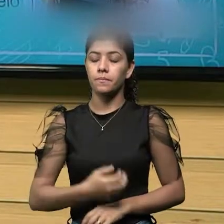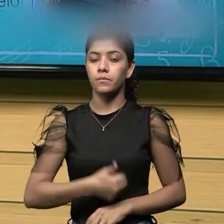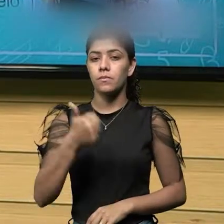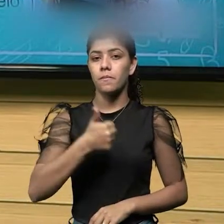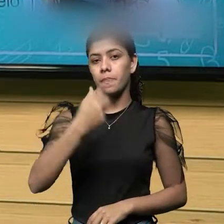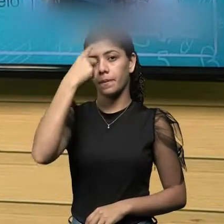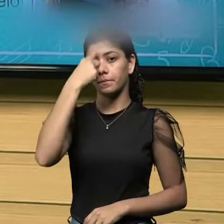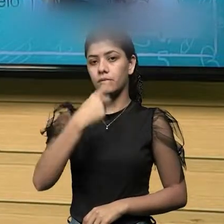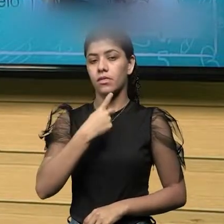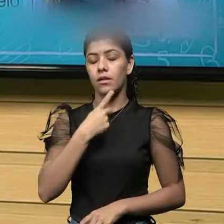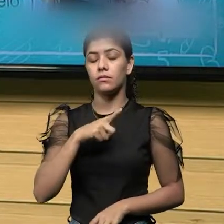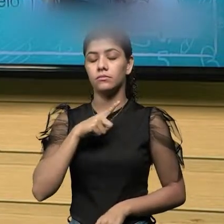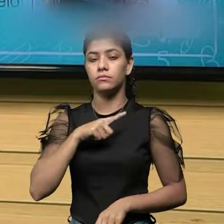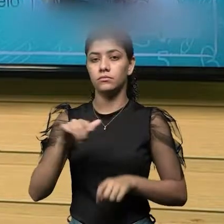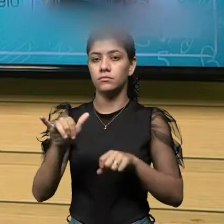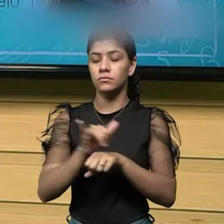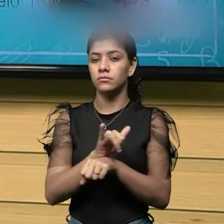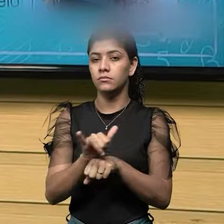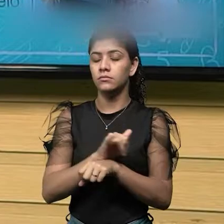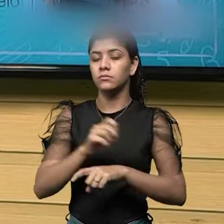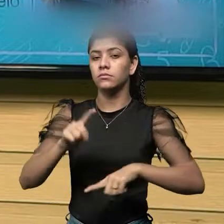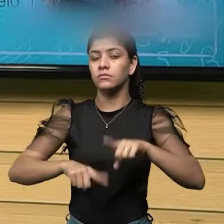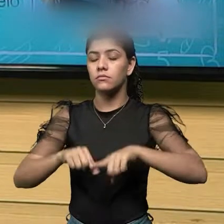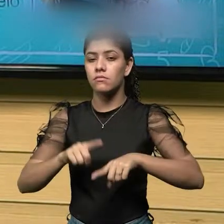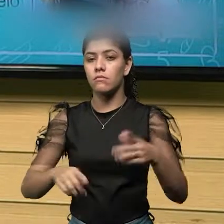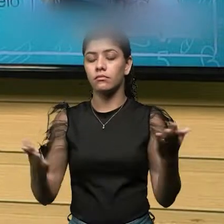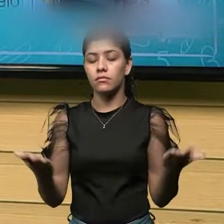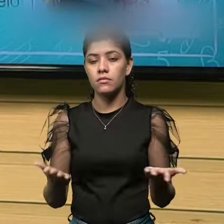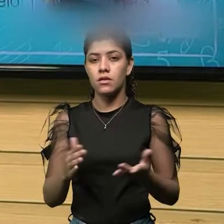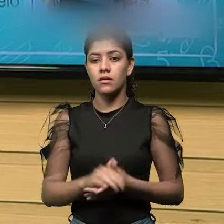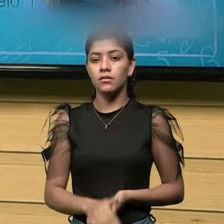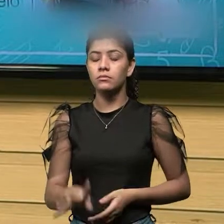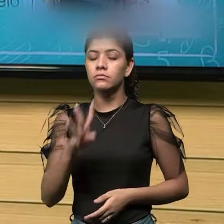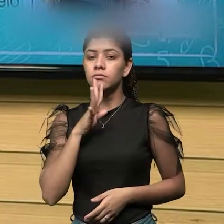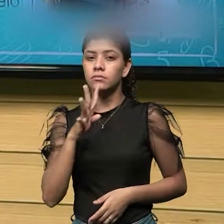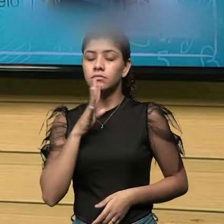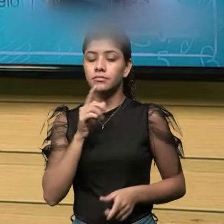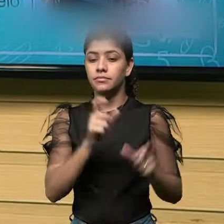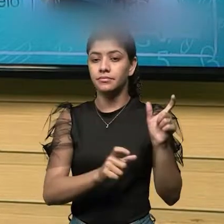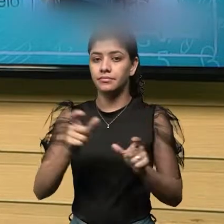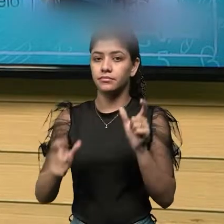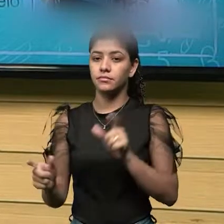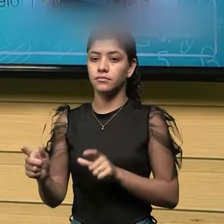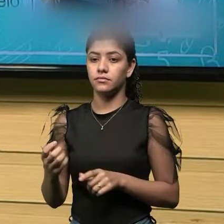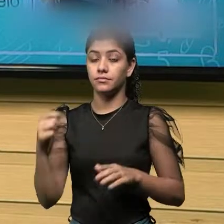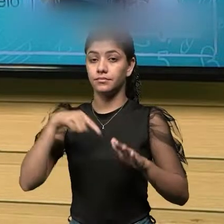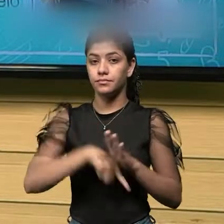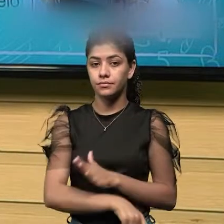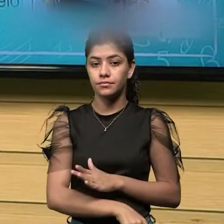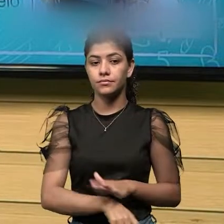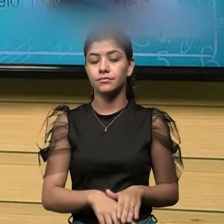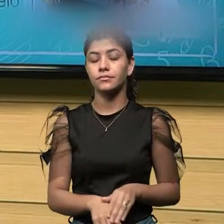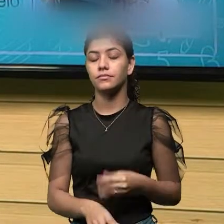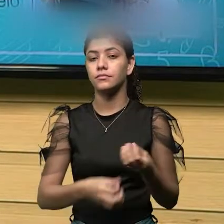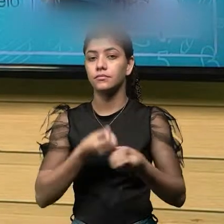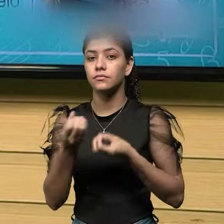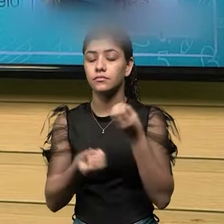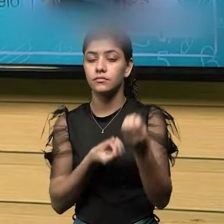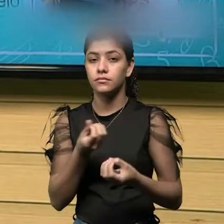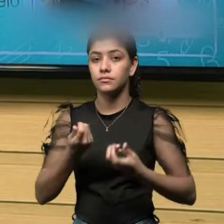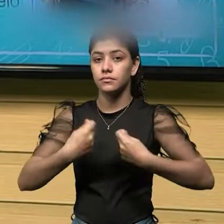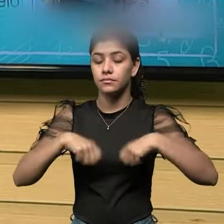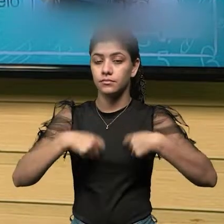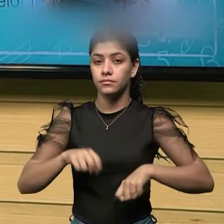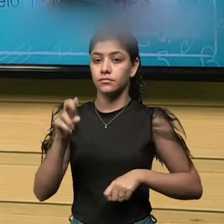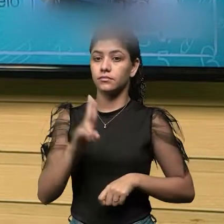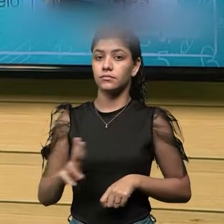instrumentos também, como eu já falei, nós vamos conhecer cada um deles, nos aprofundar em como eles devem ser